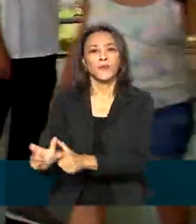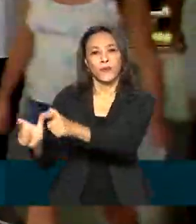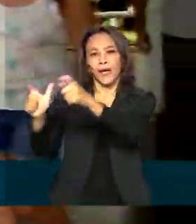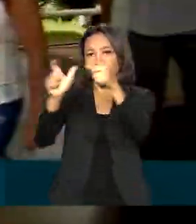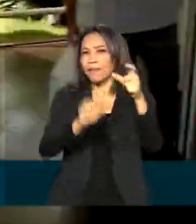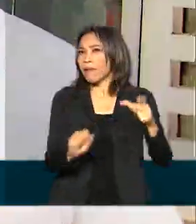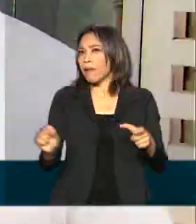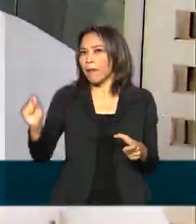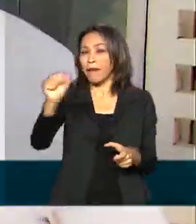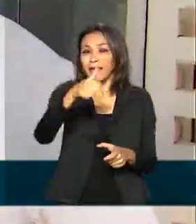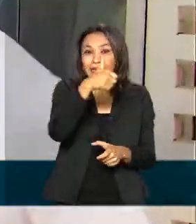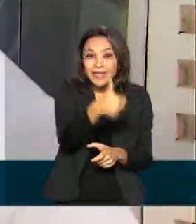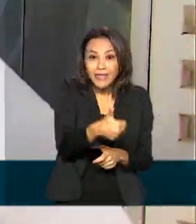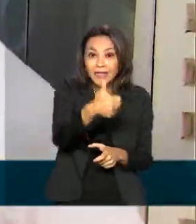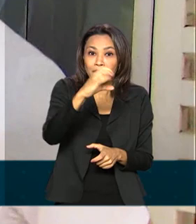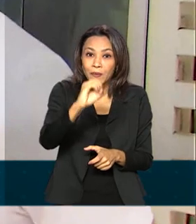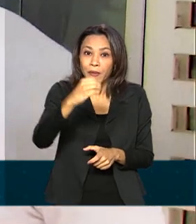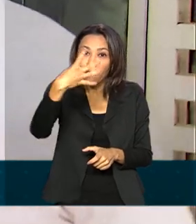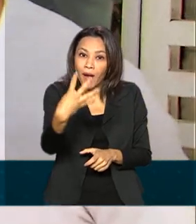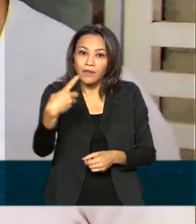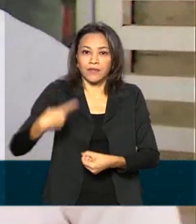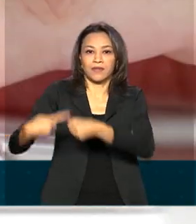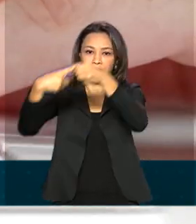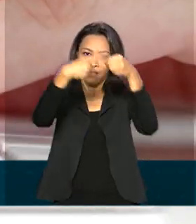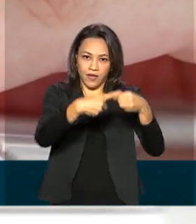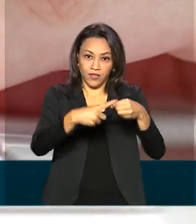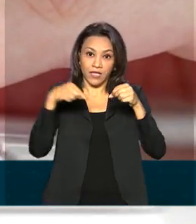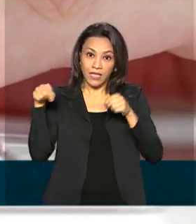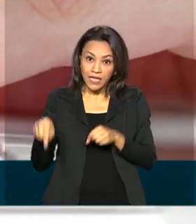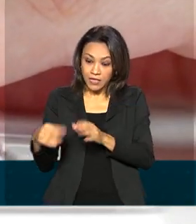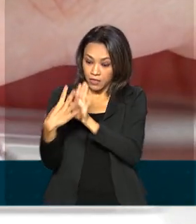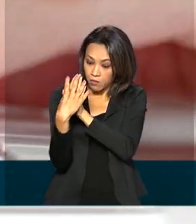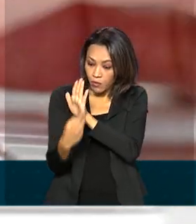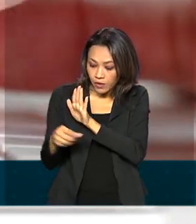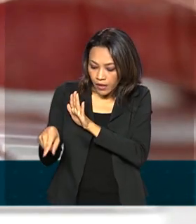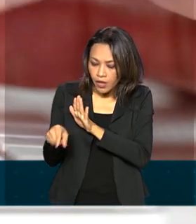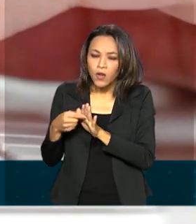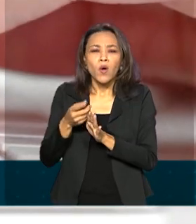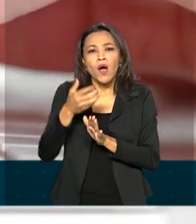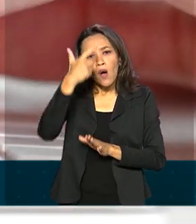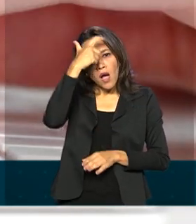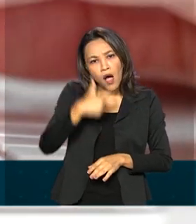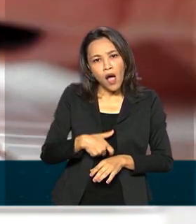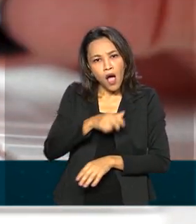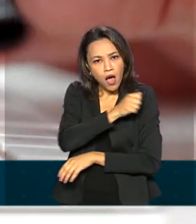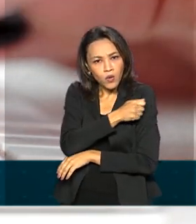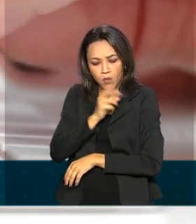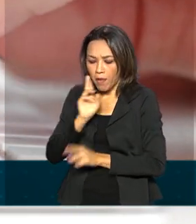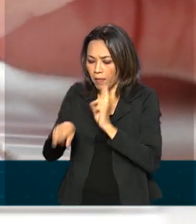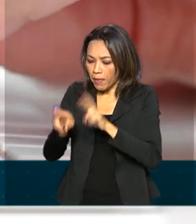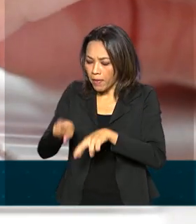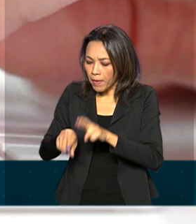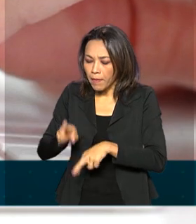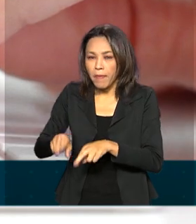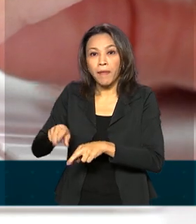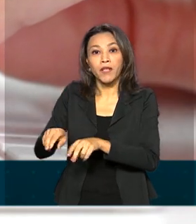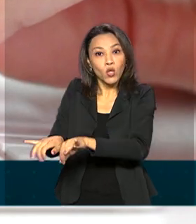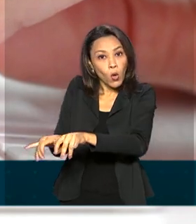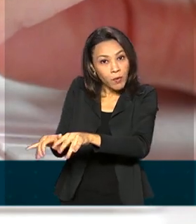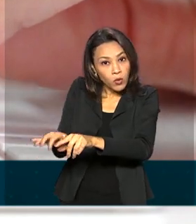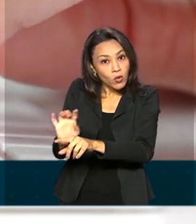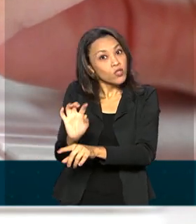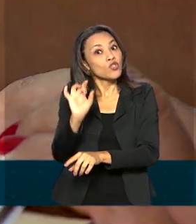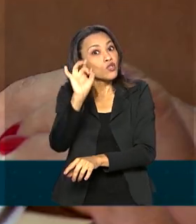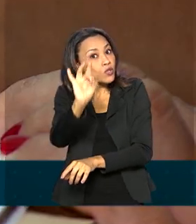em 104 cidades. Nesse modelo, o aluno responde as questões todas no computador, menos a